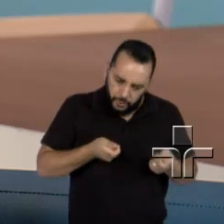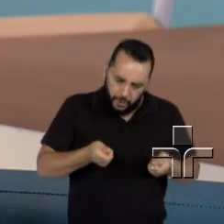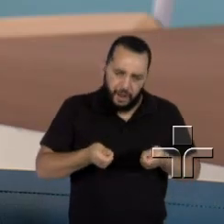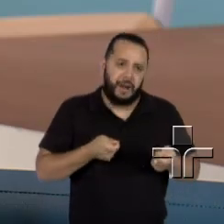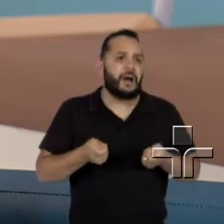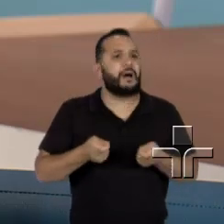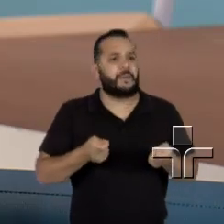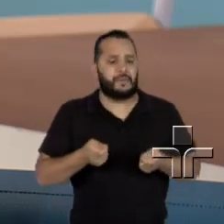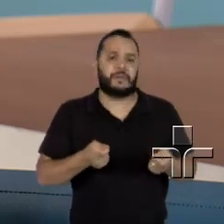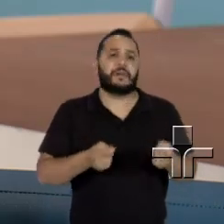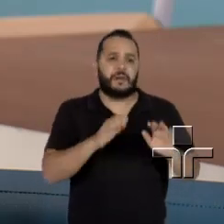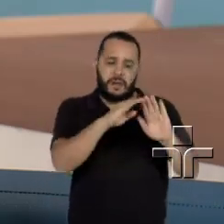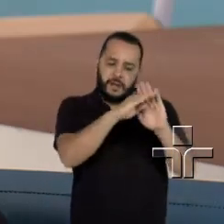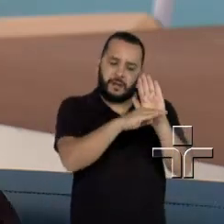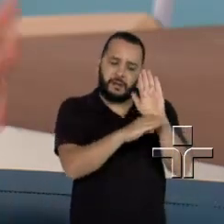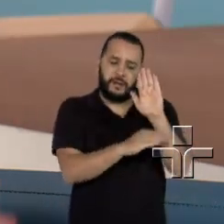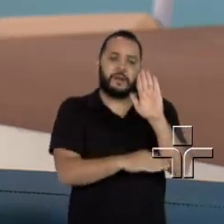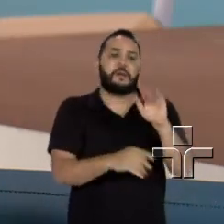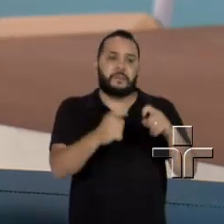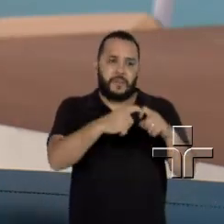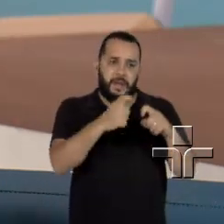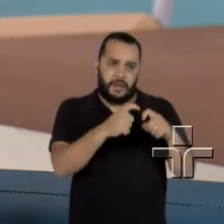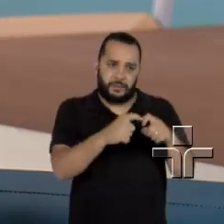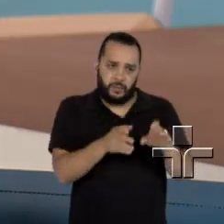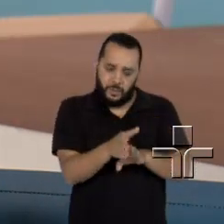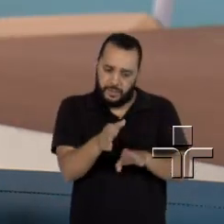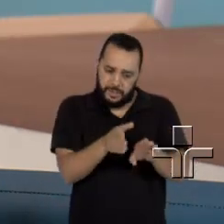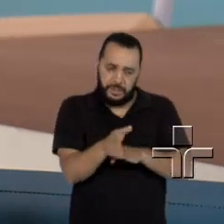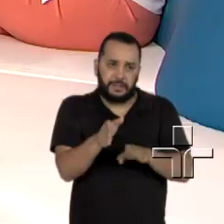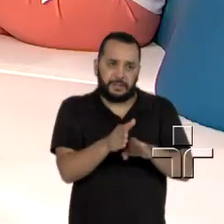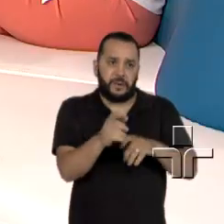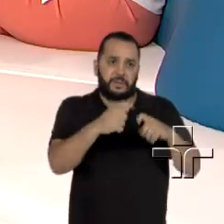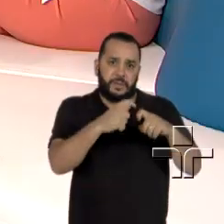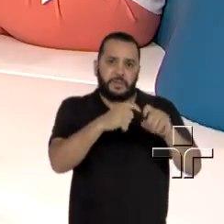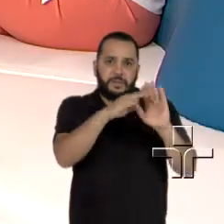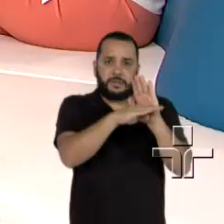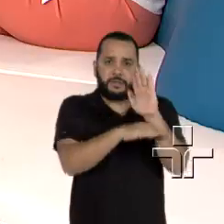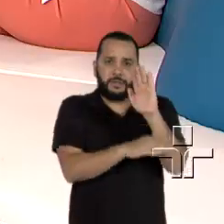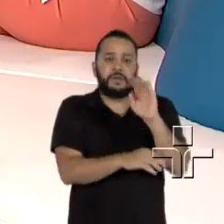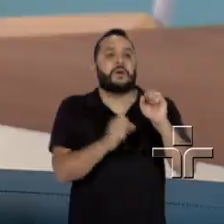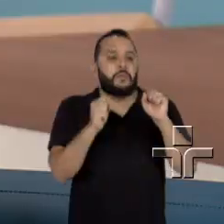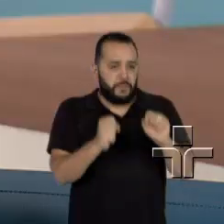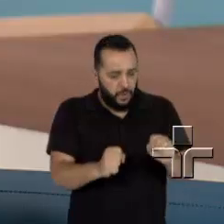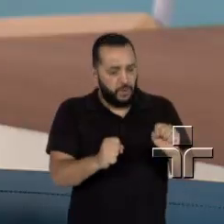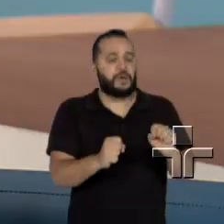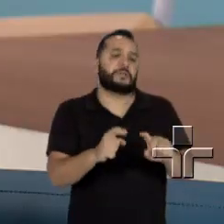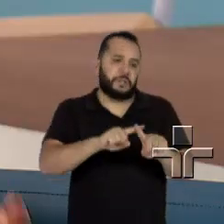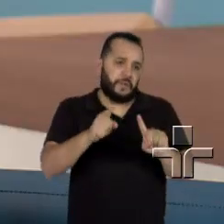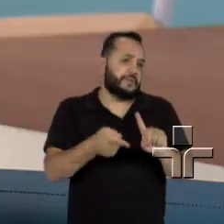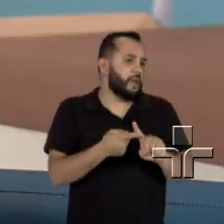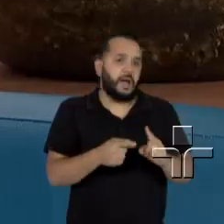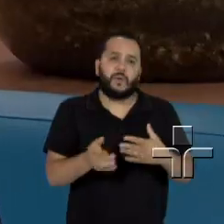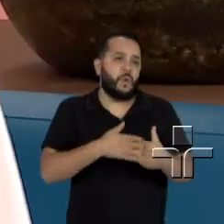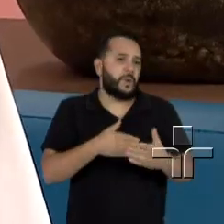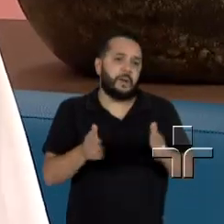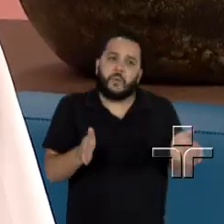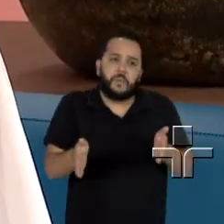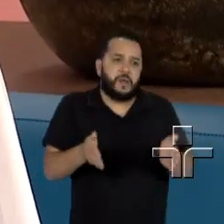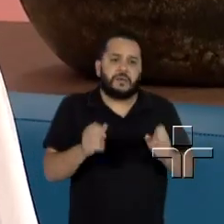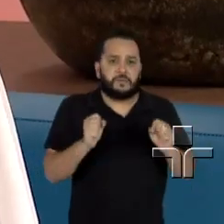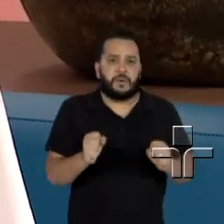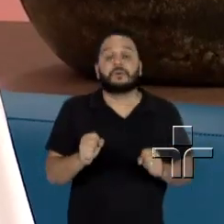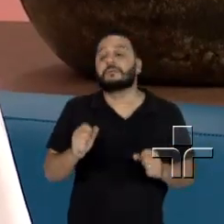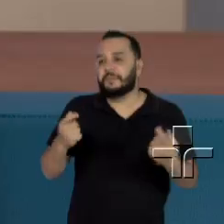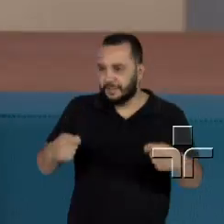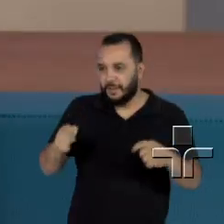de acordo com o médico pediu. Seguindo a orientação médica, você pode engravidar em qualquer momento. É só ter